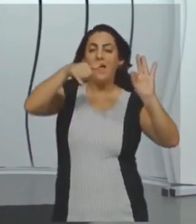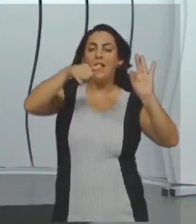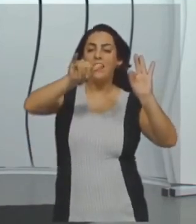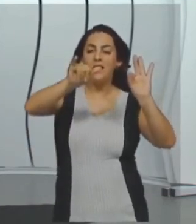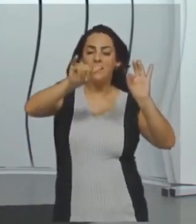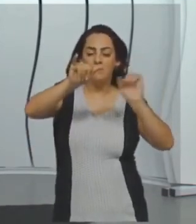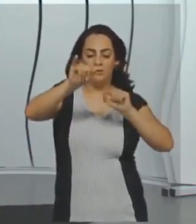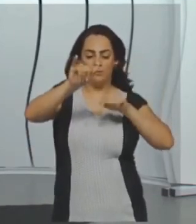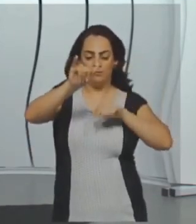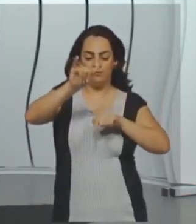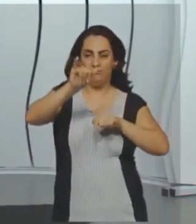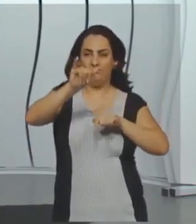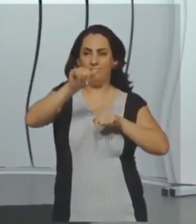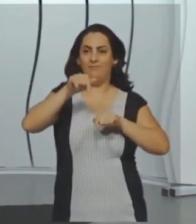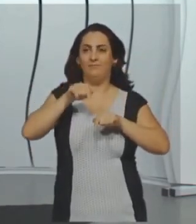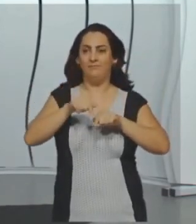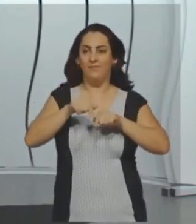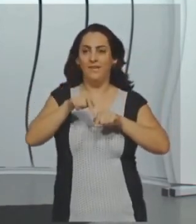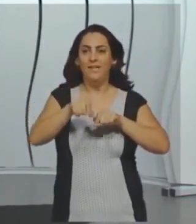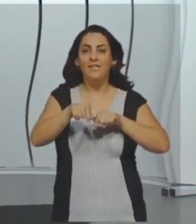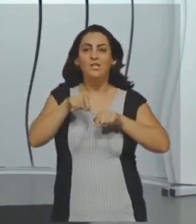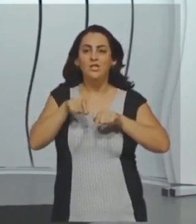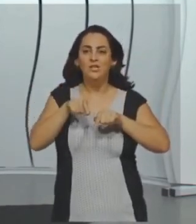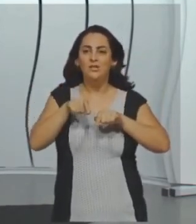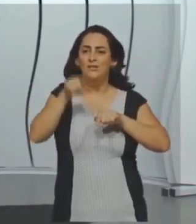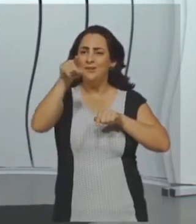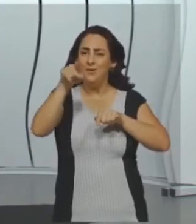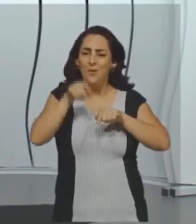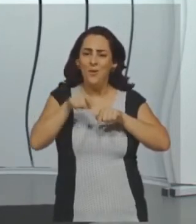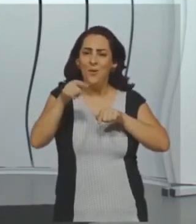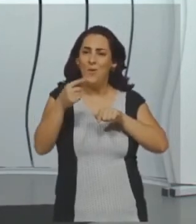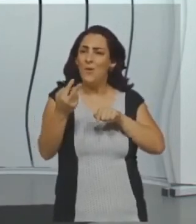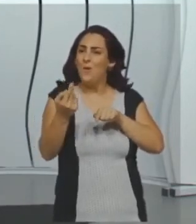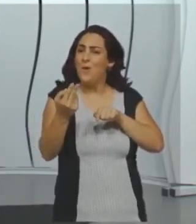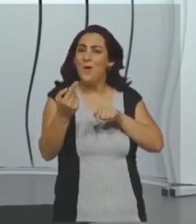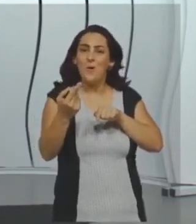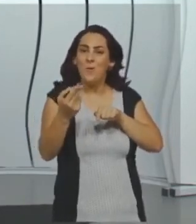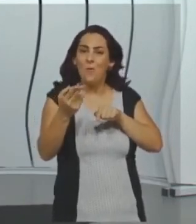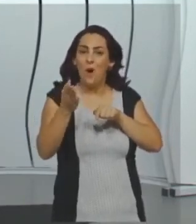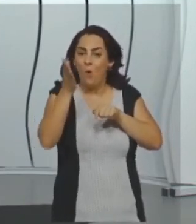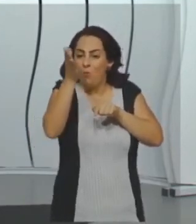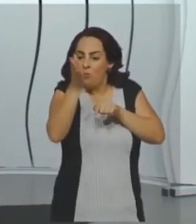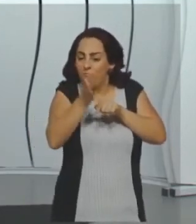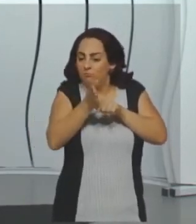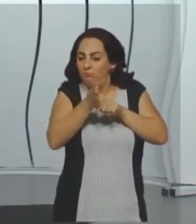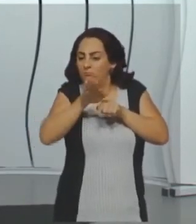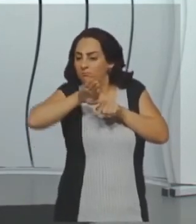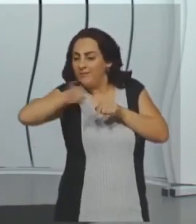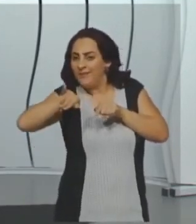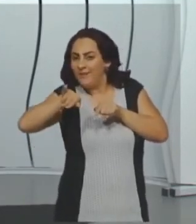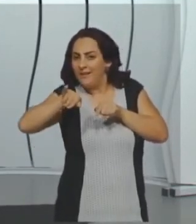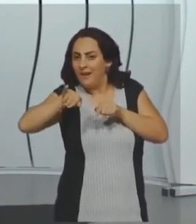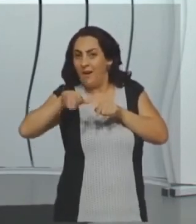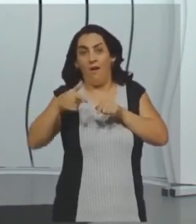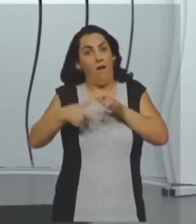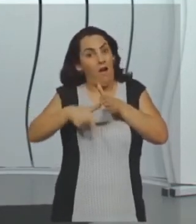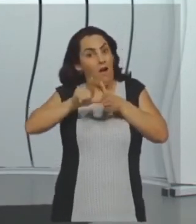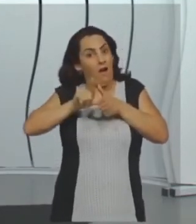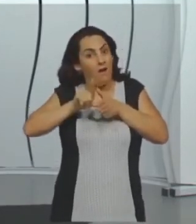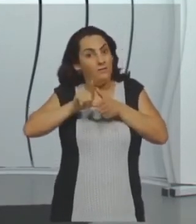ele está do mesmo lado deste. Então, por isso que eu chamei ele de y, e ele é um ângulo